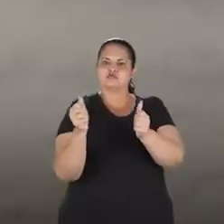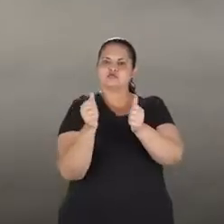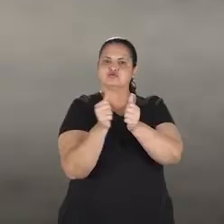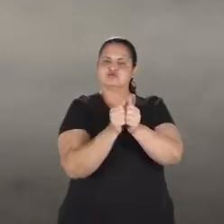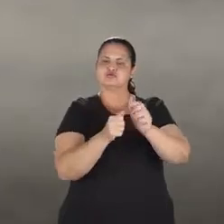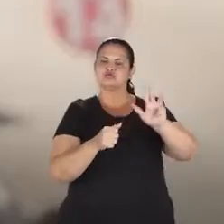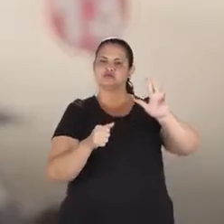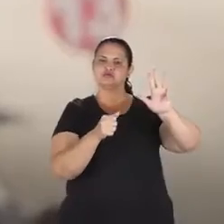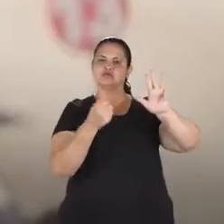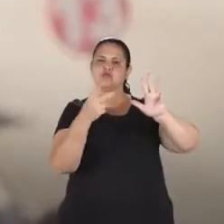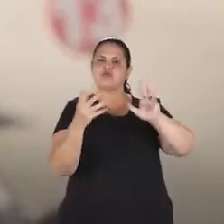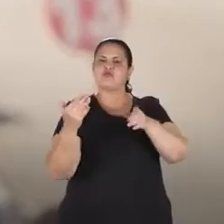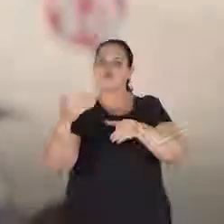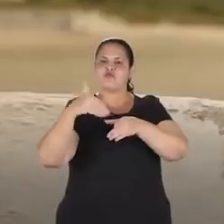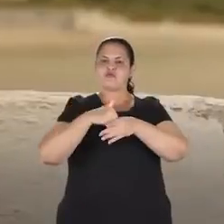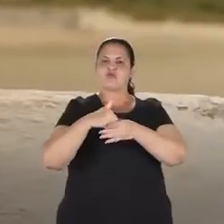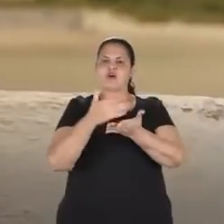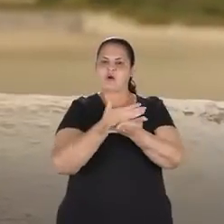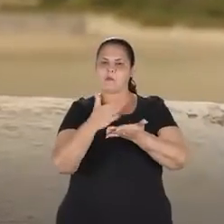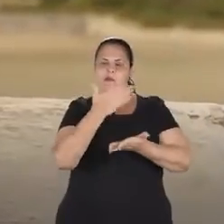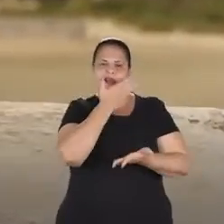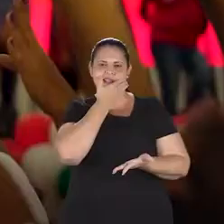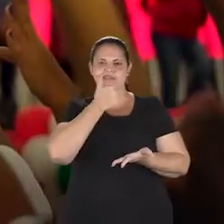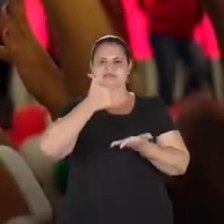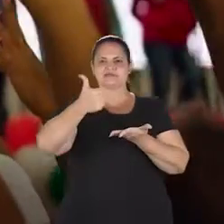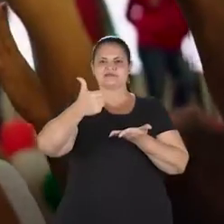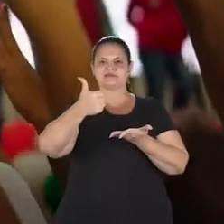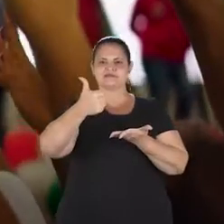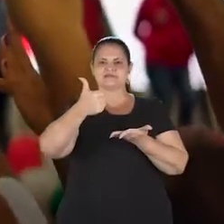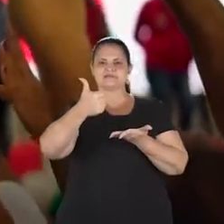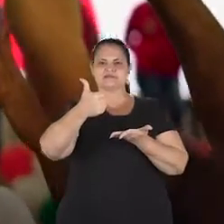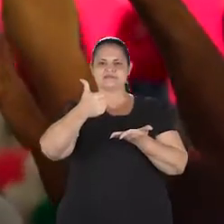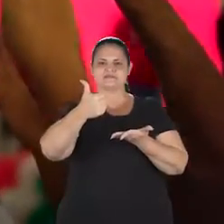e seu voto, o melhor vai começar.